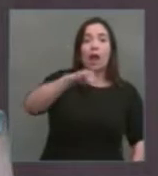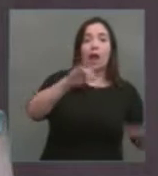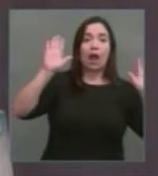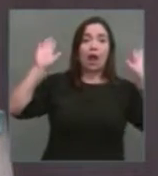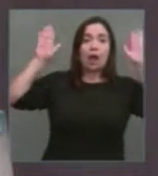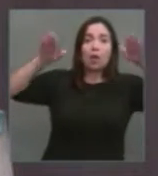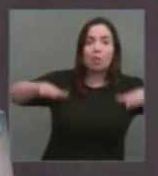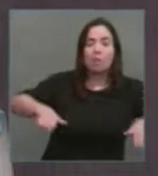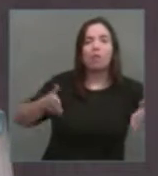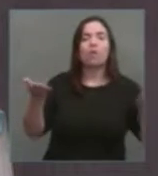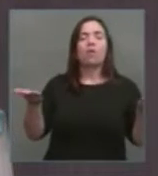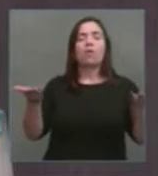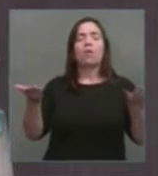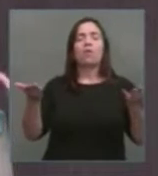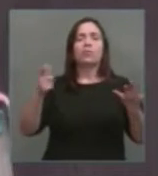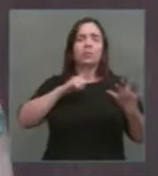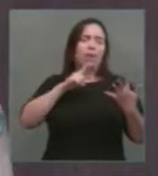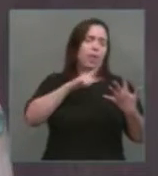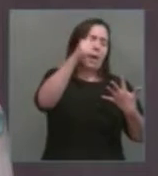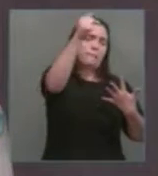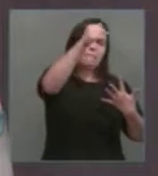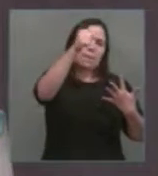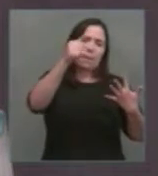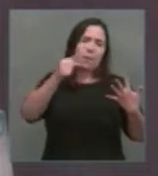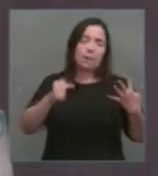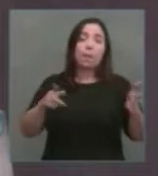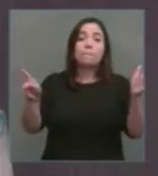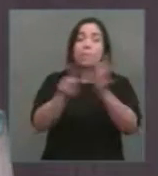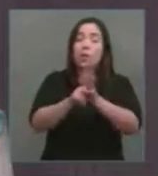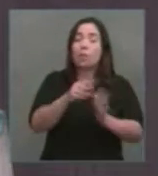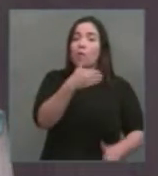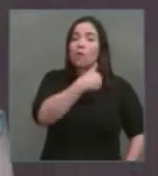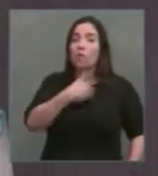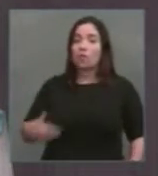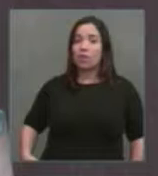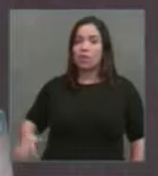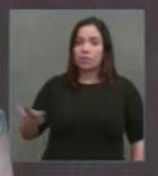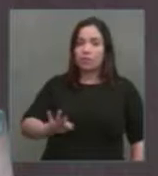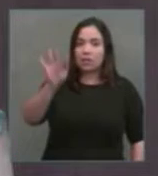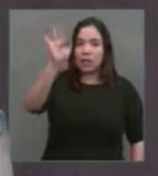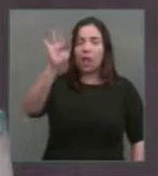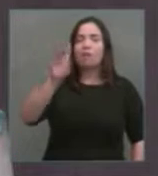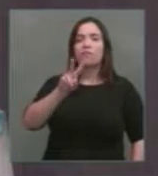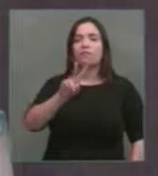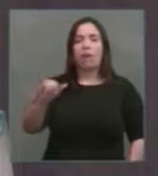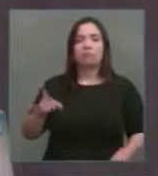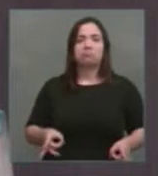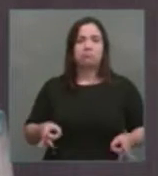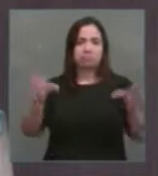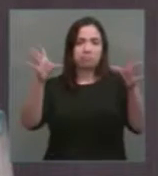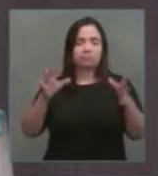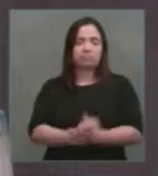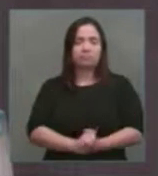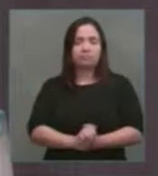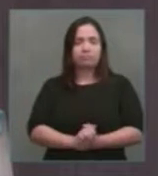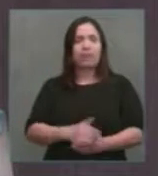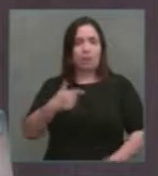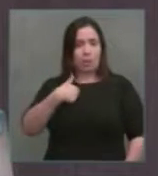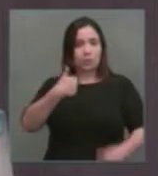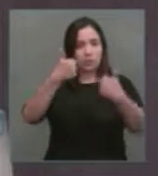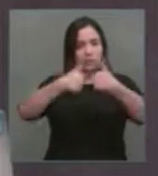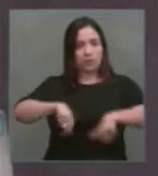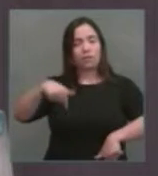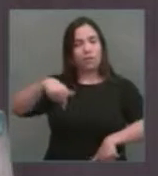e infraestrutura construída pelo povo brasileiro serão liquidados. Eu estava aqui neste plenário,